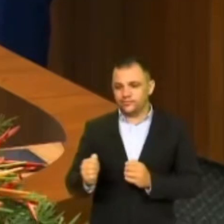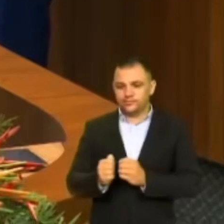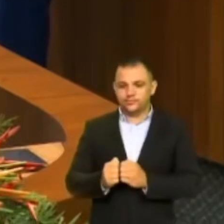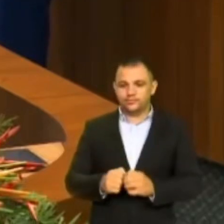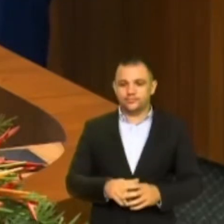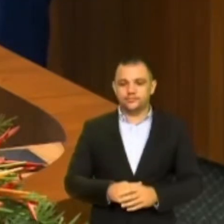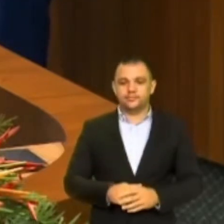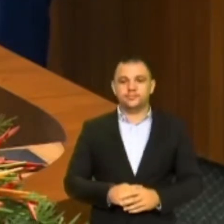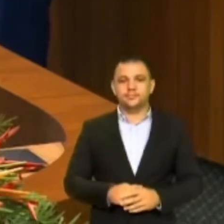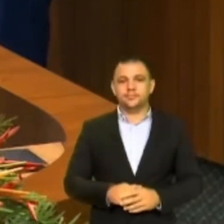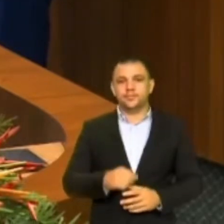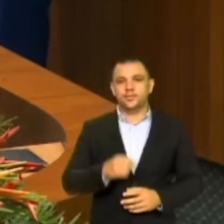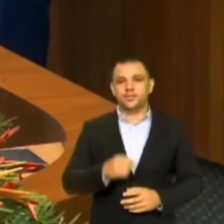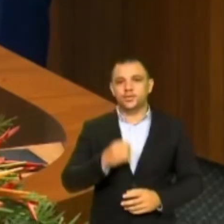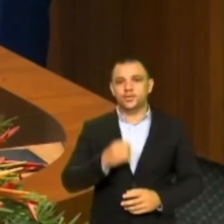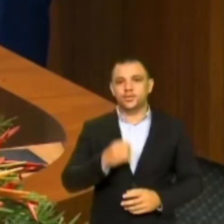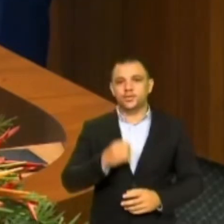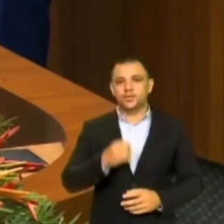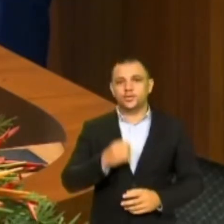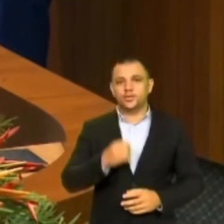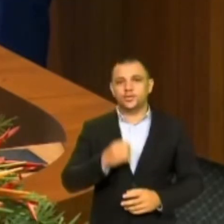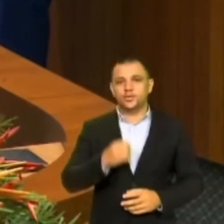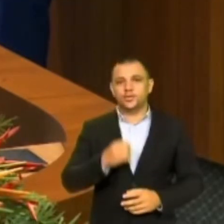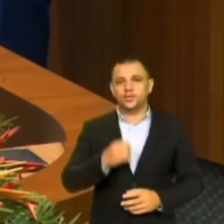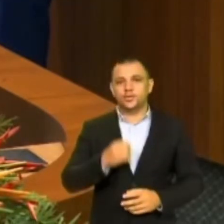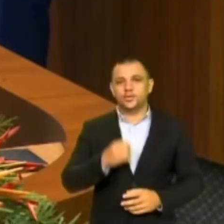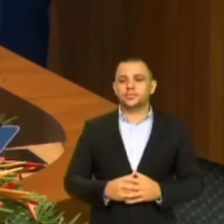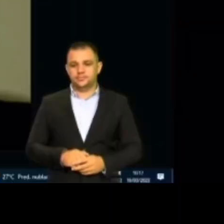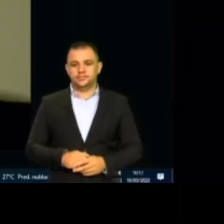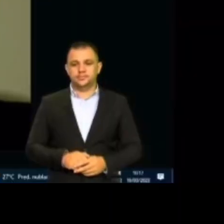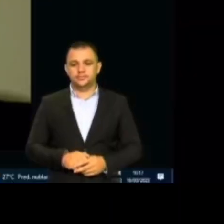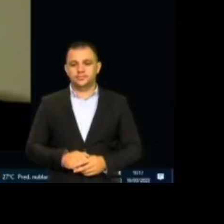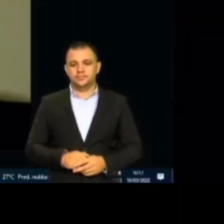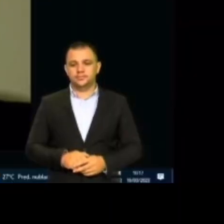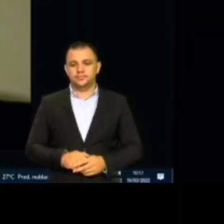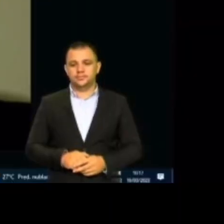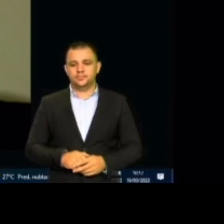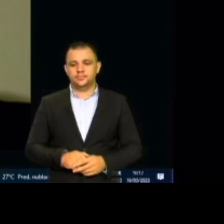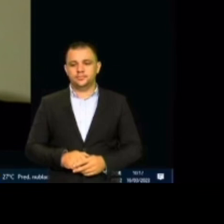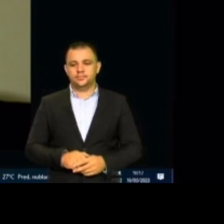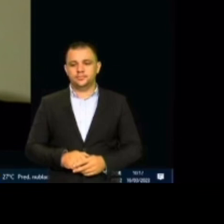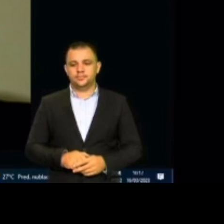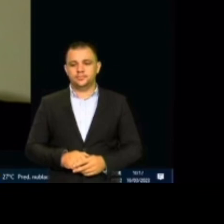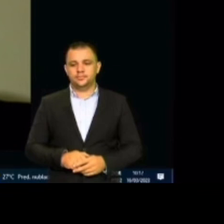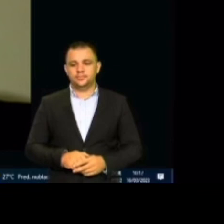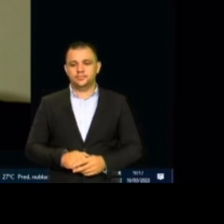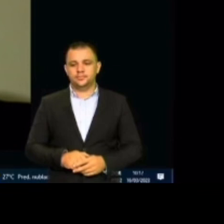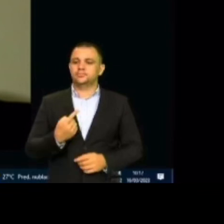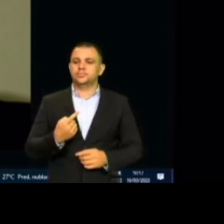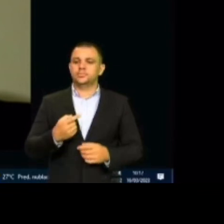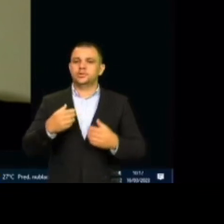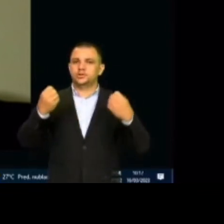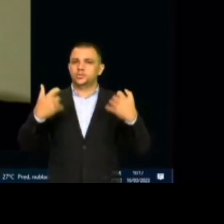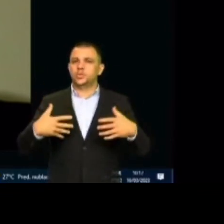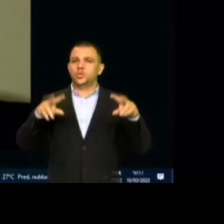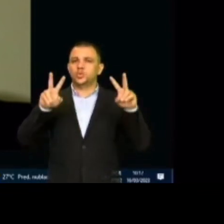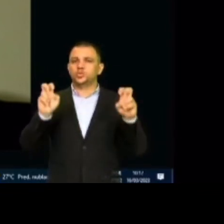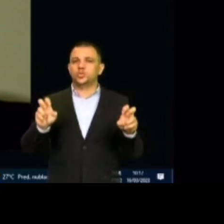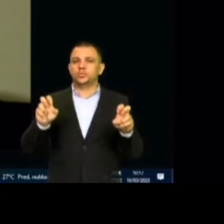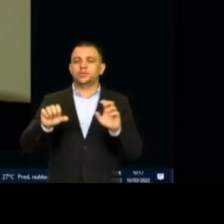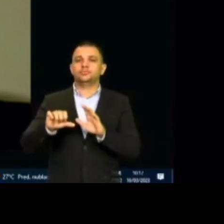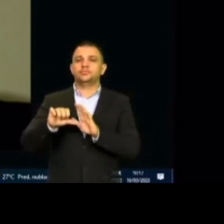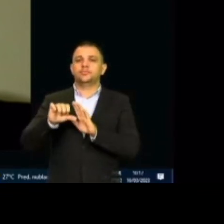Bom dia senhoras e senhores, coloca na tela por favor. Ontem nós tratamos de fraudes na Universidade Federal do Maranhão.